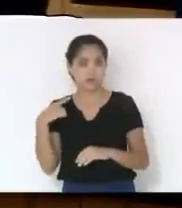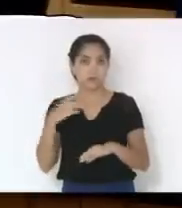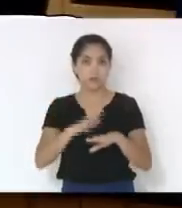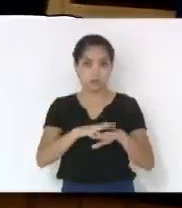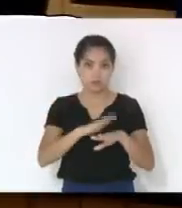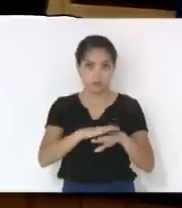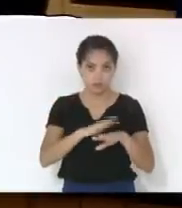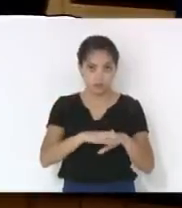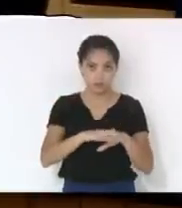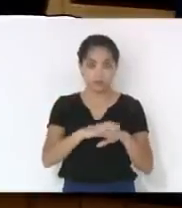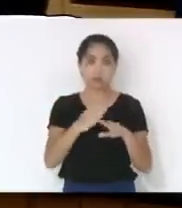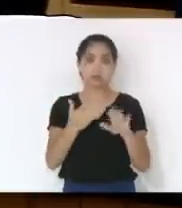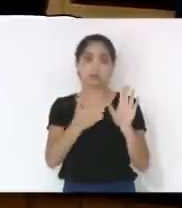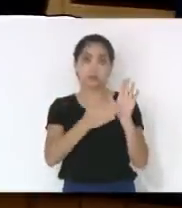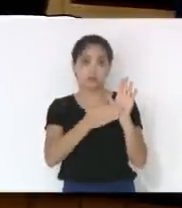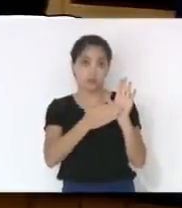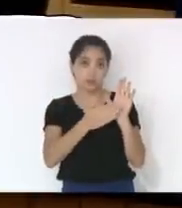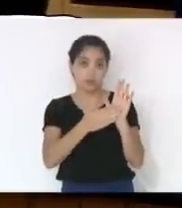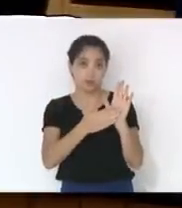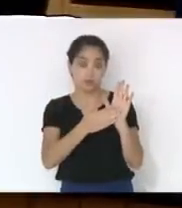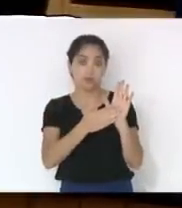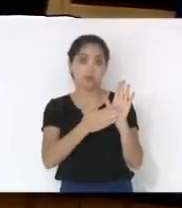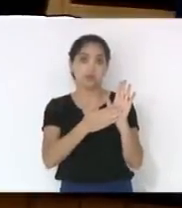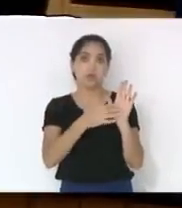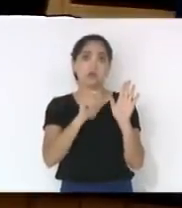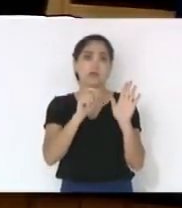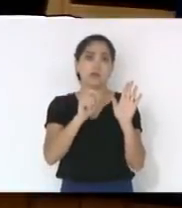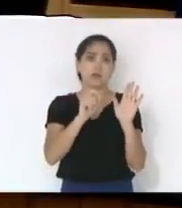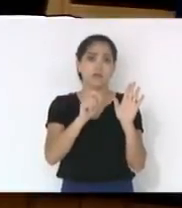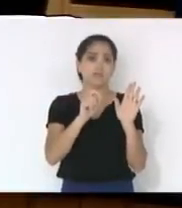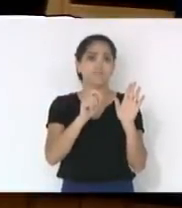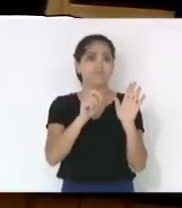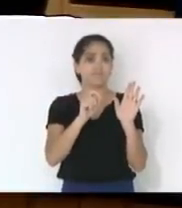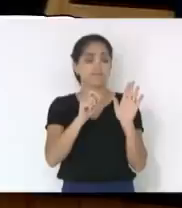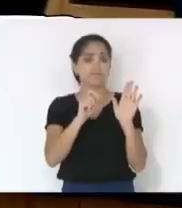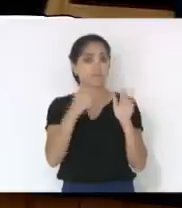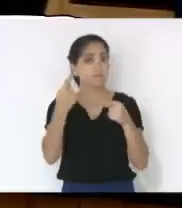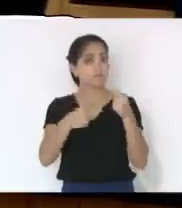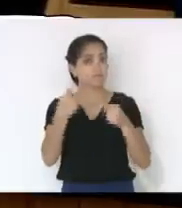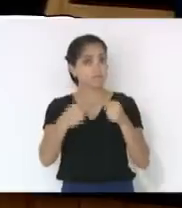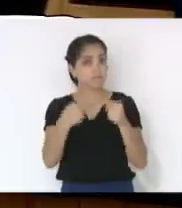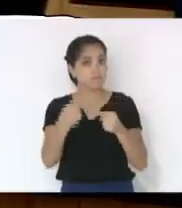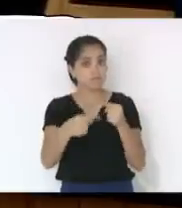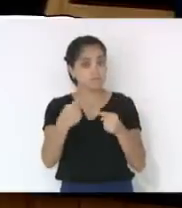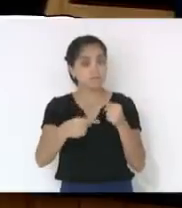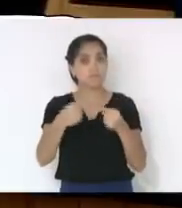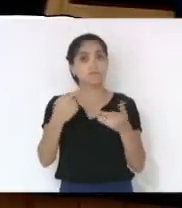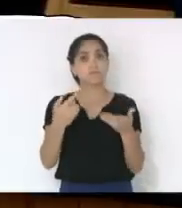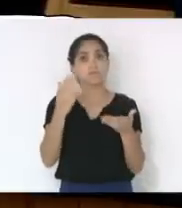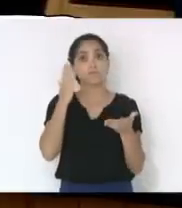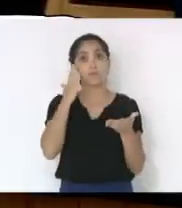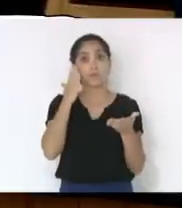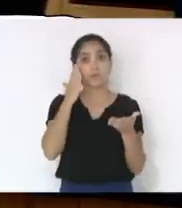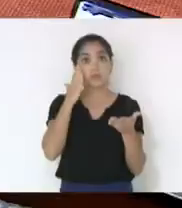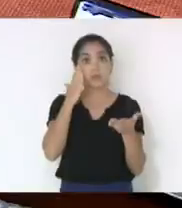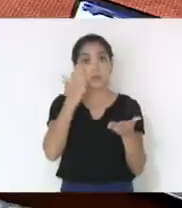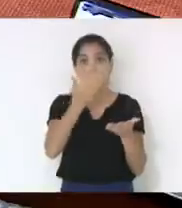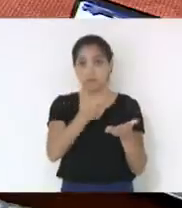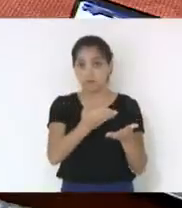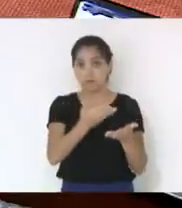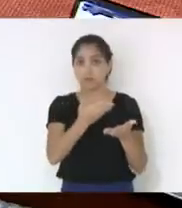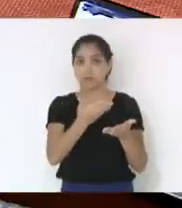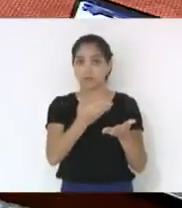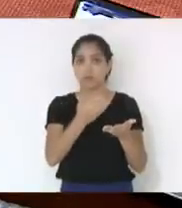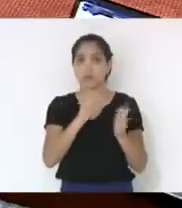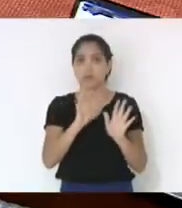dessa proposta. Essa é uma proposta muito polêmica. E eu sei que o deputado Leonel Pavão foi